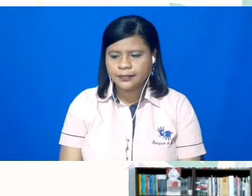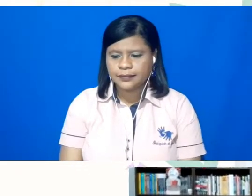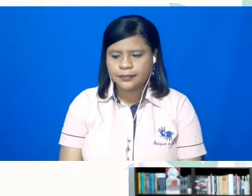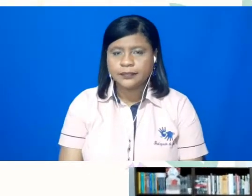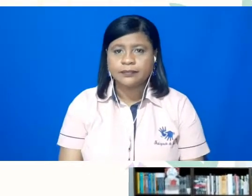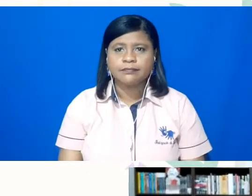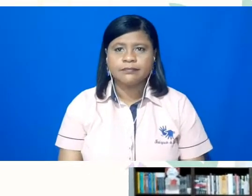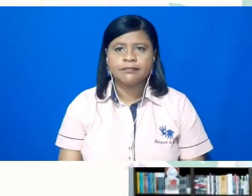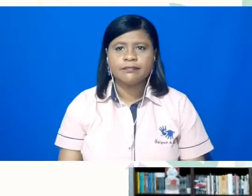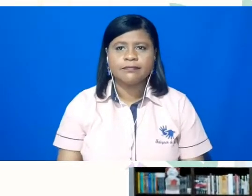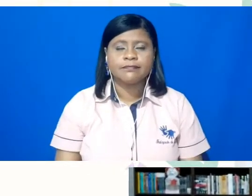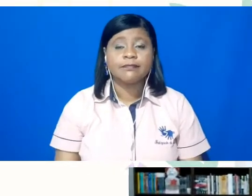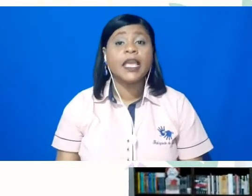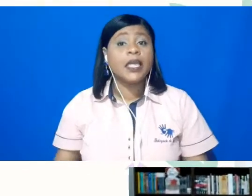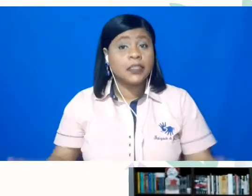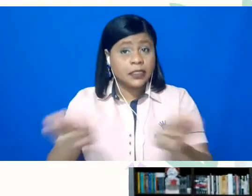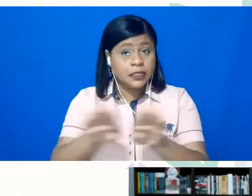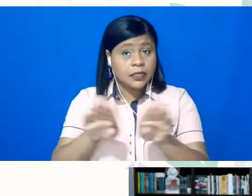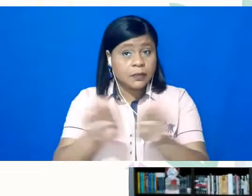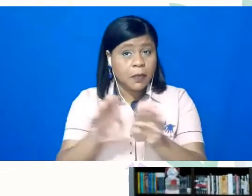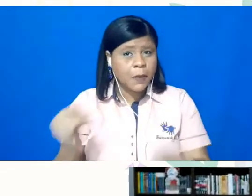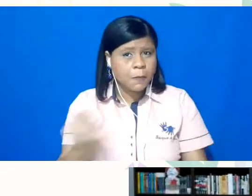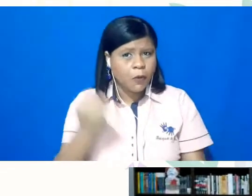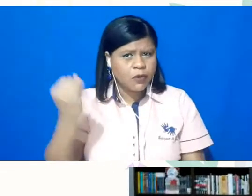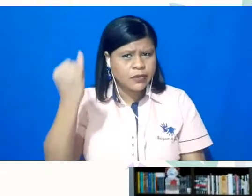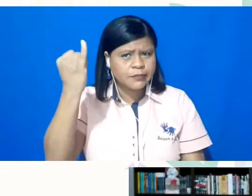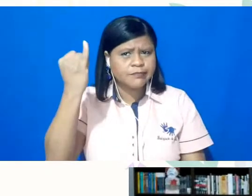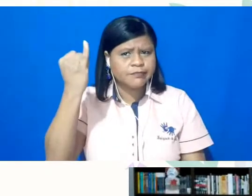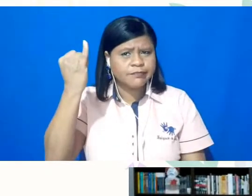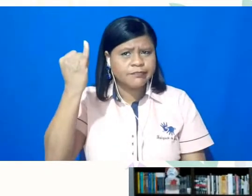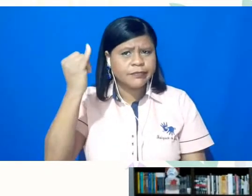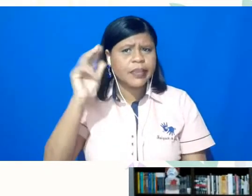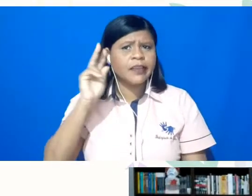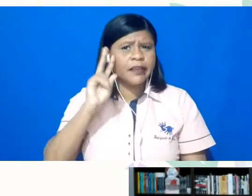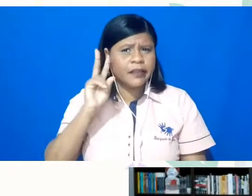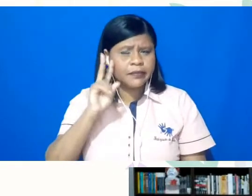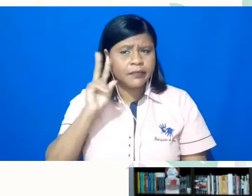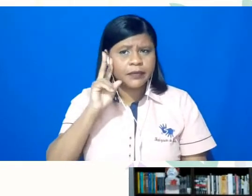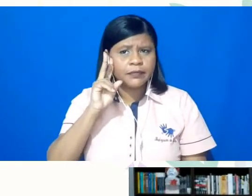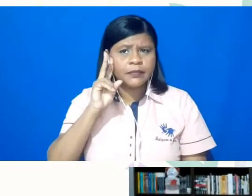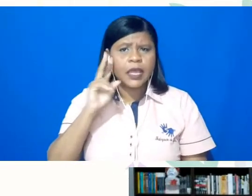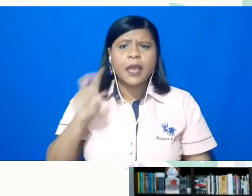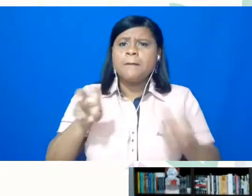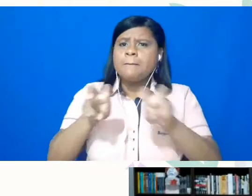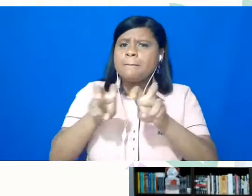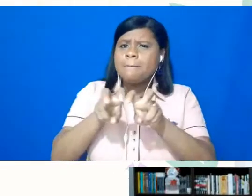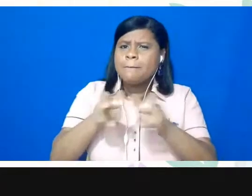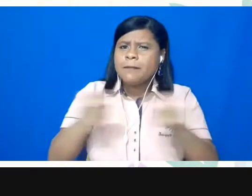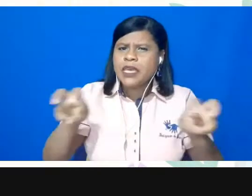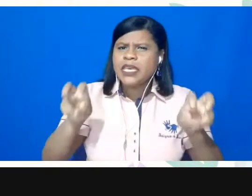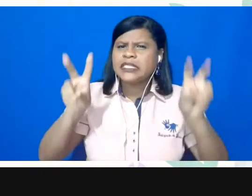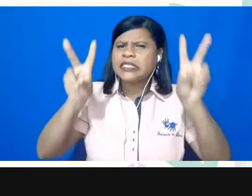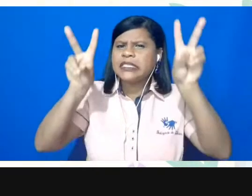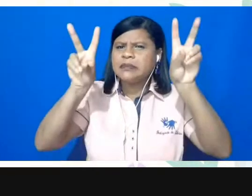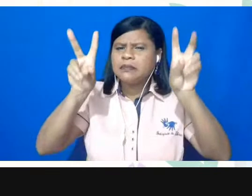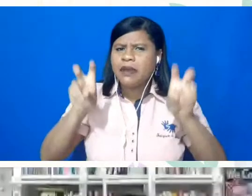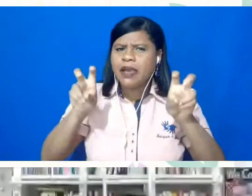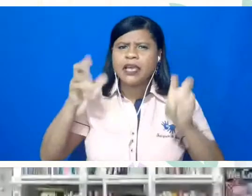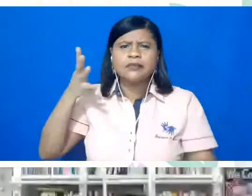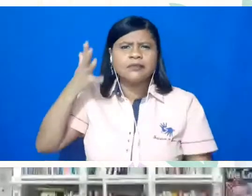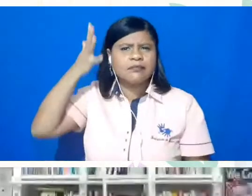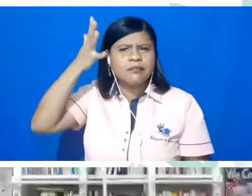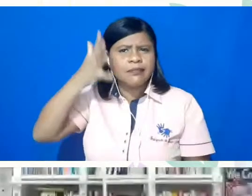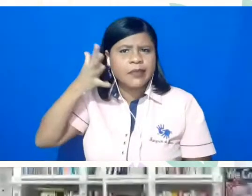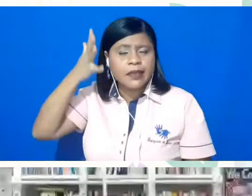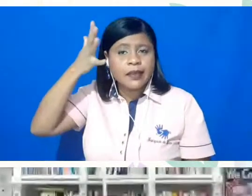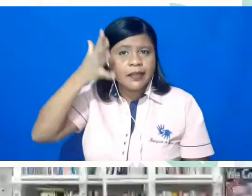que vale lembrar também que nós falamos bastante das mesas temáticas e das conferências que acontecerão aqui pelo